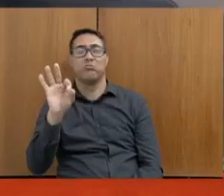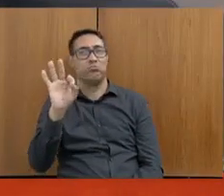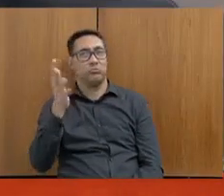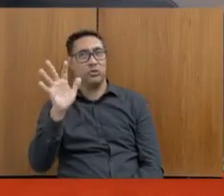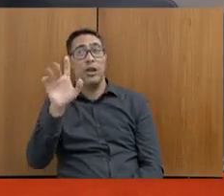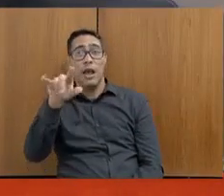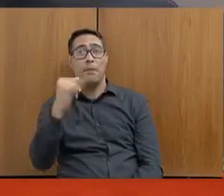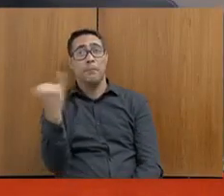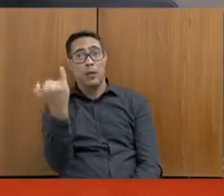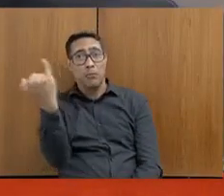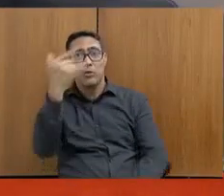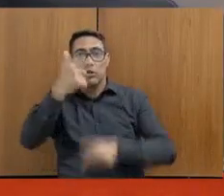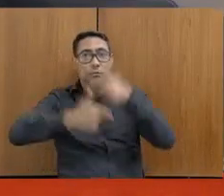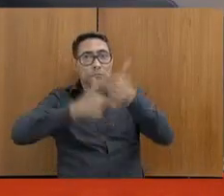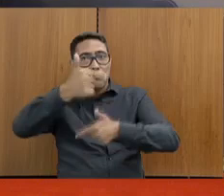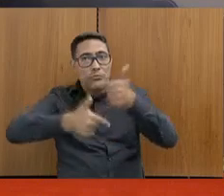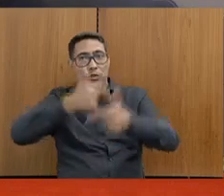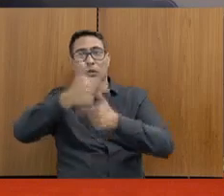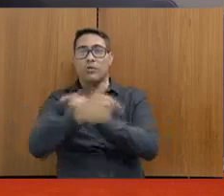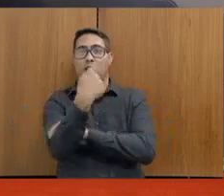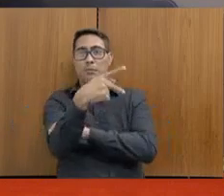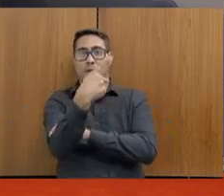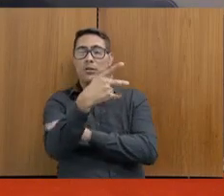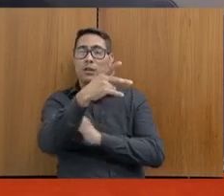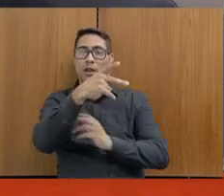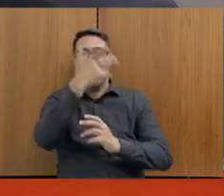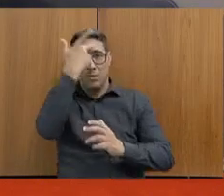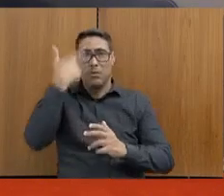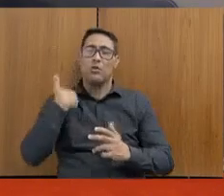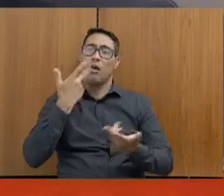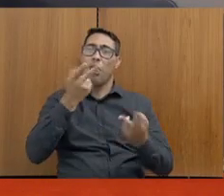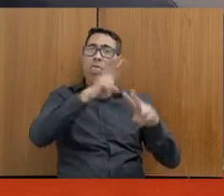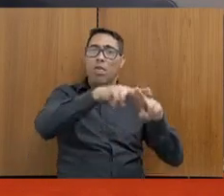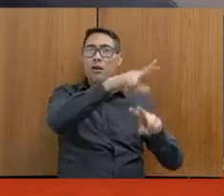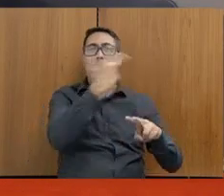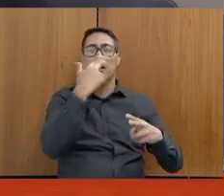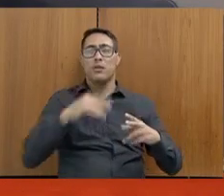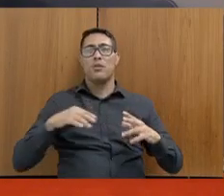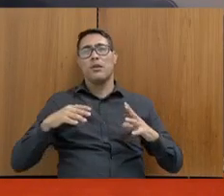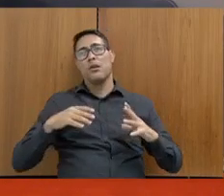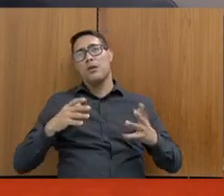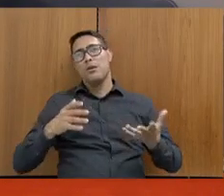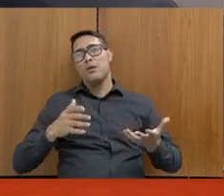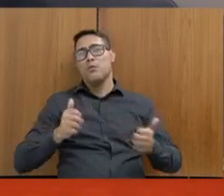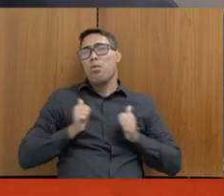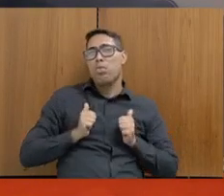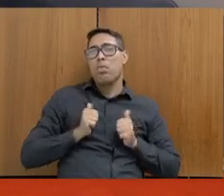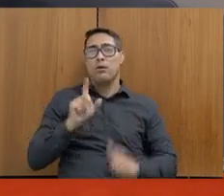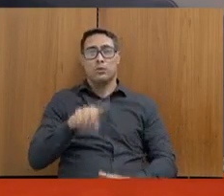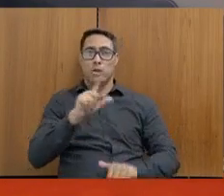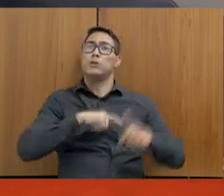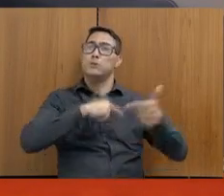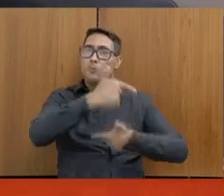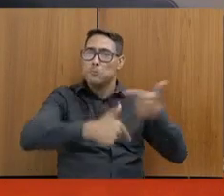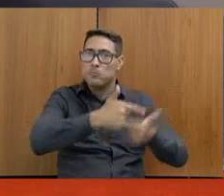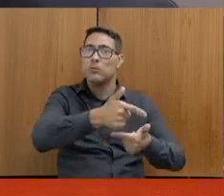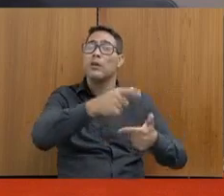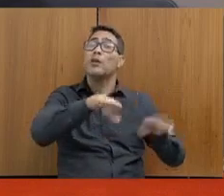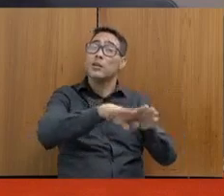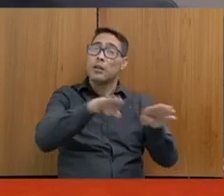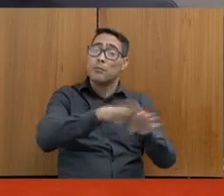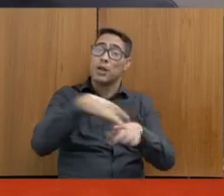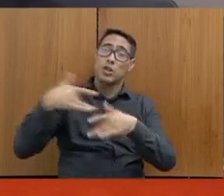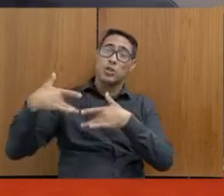importantíssimo o trabalho, não dá para o preso ficar ocioso. Nós baixamos uma resolução na secretaria, inclusive, de voluntariado do